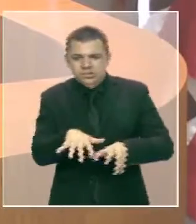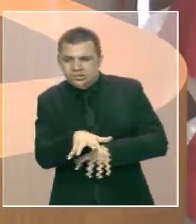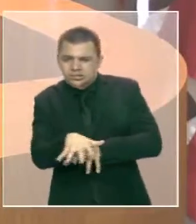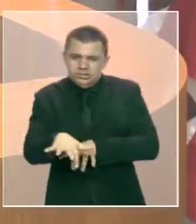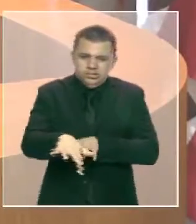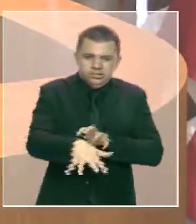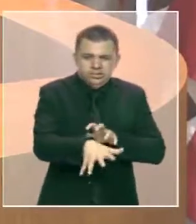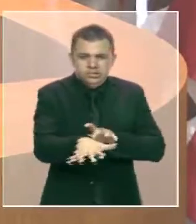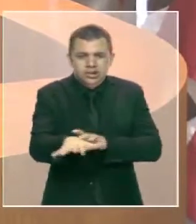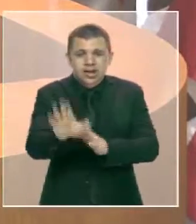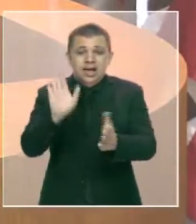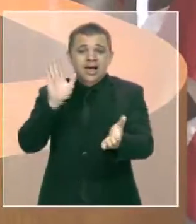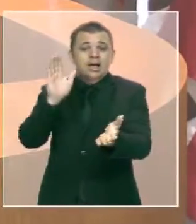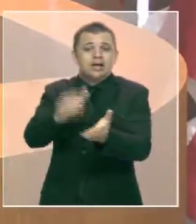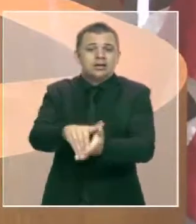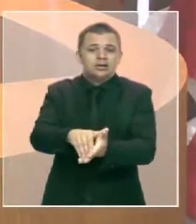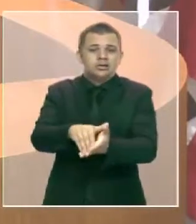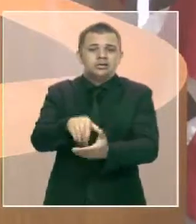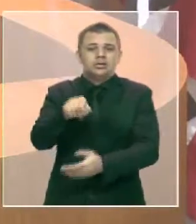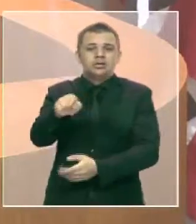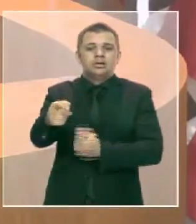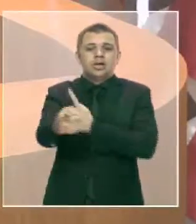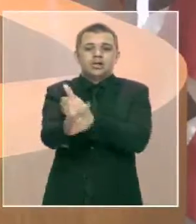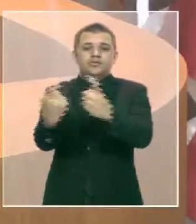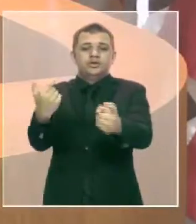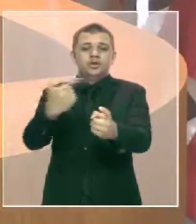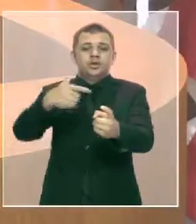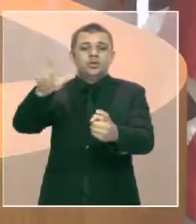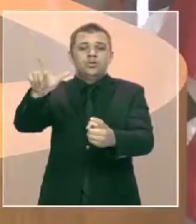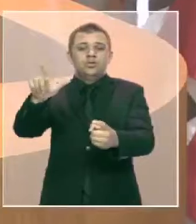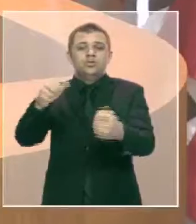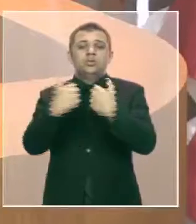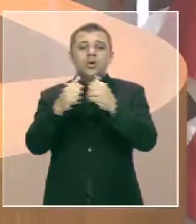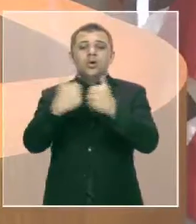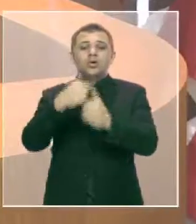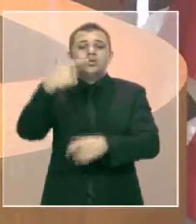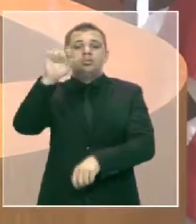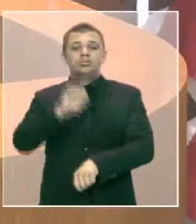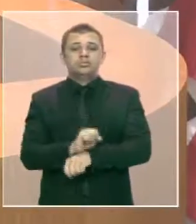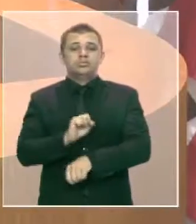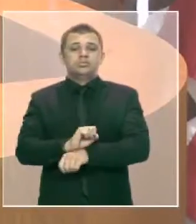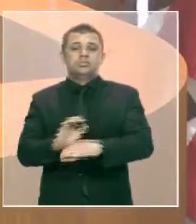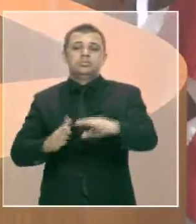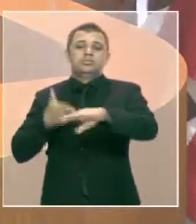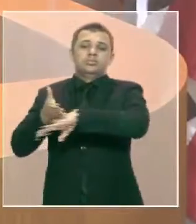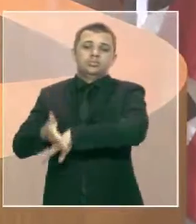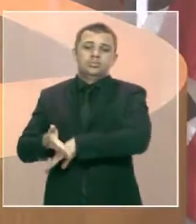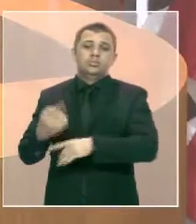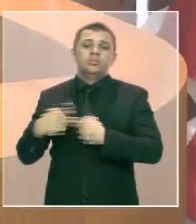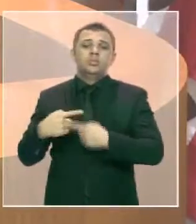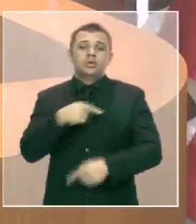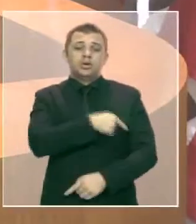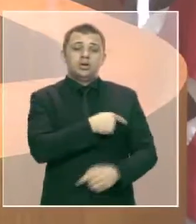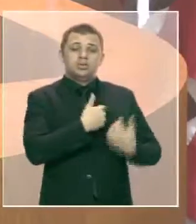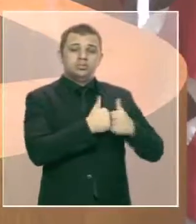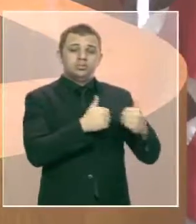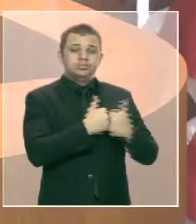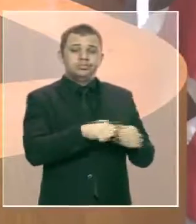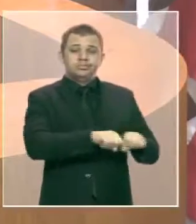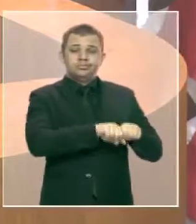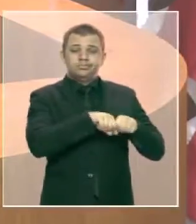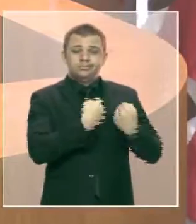a Estrada de Ribamar, para poder pegar um outro ônibus, que o ônibus ficou quebrado devido à buraqueira. Senhoras e senhores,